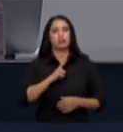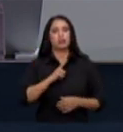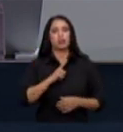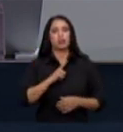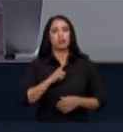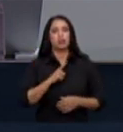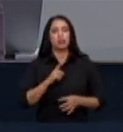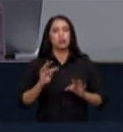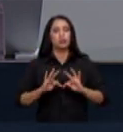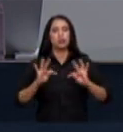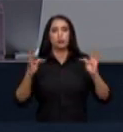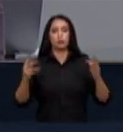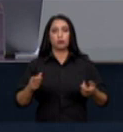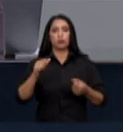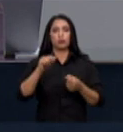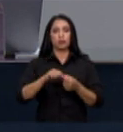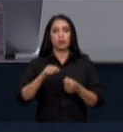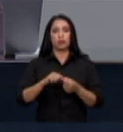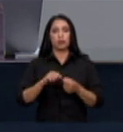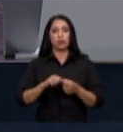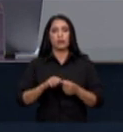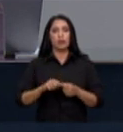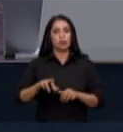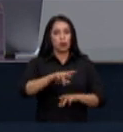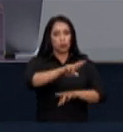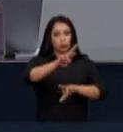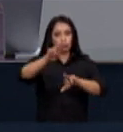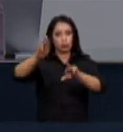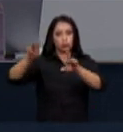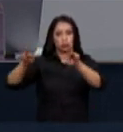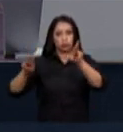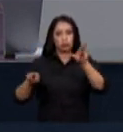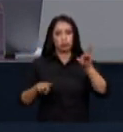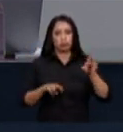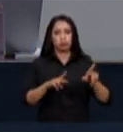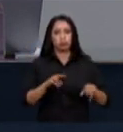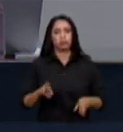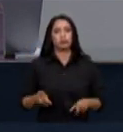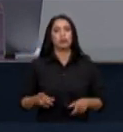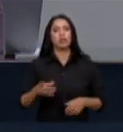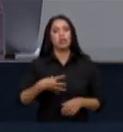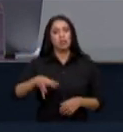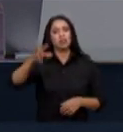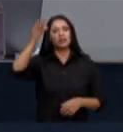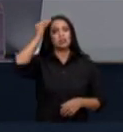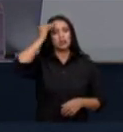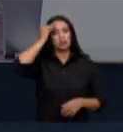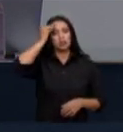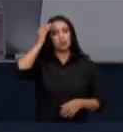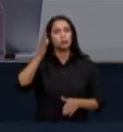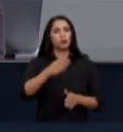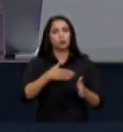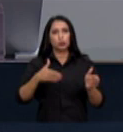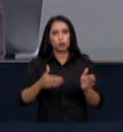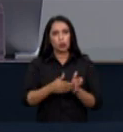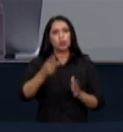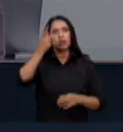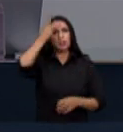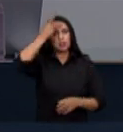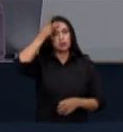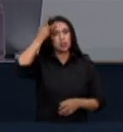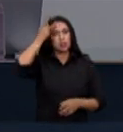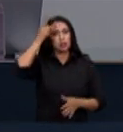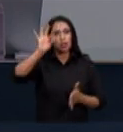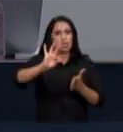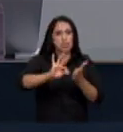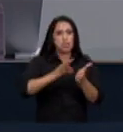de tudo que fosse um evento plural e consideramos todas as pessoas e entidades